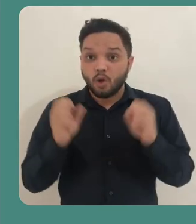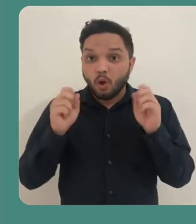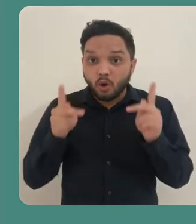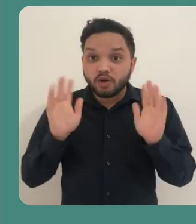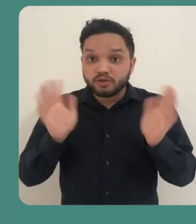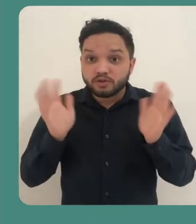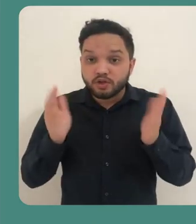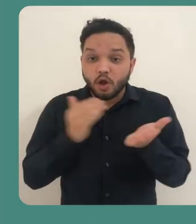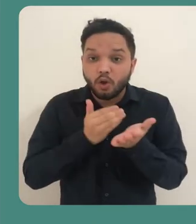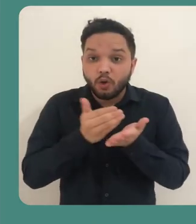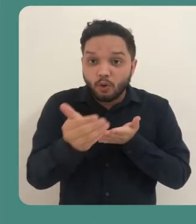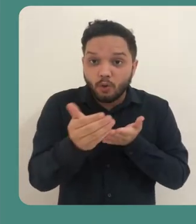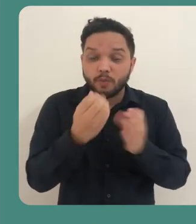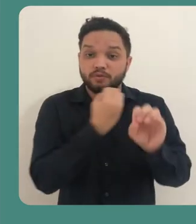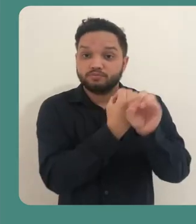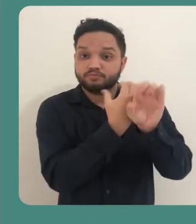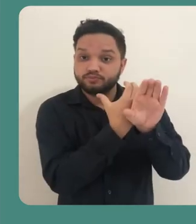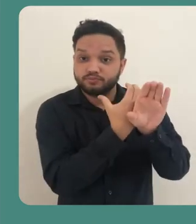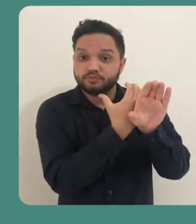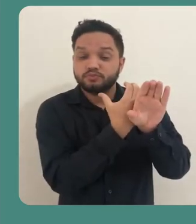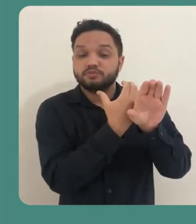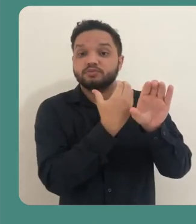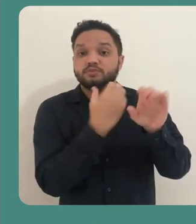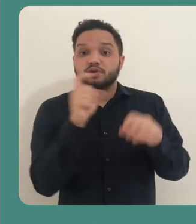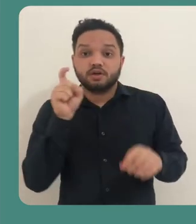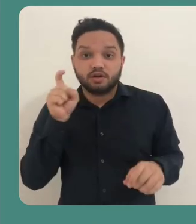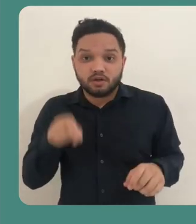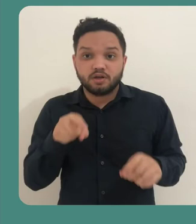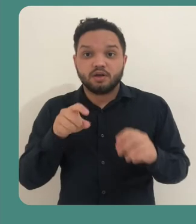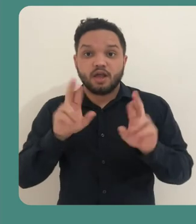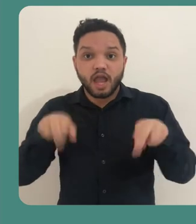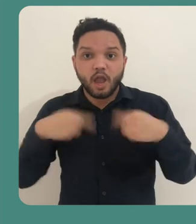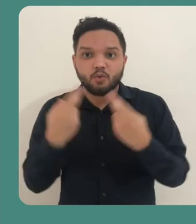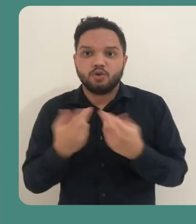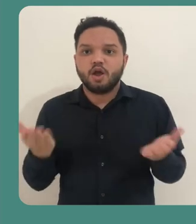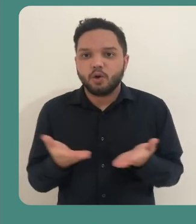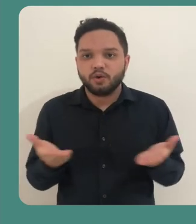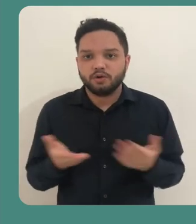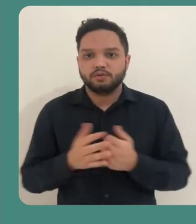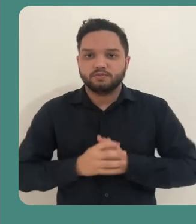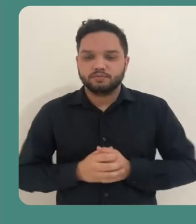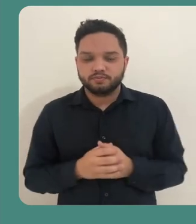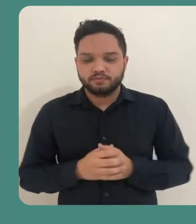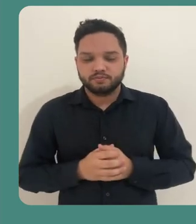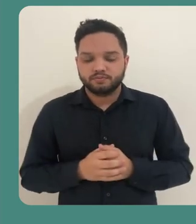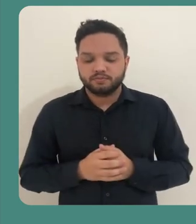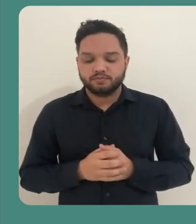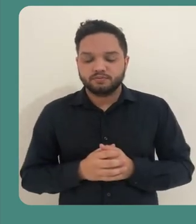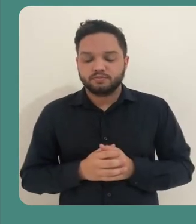E quando estiver pronto para a transmissão da sua web conferência, clicar em reunir agora.